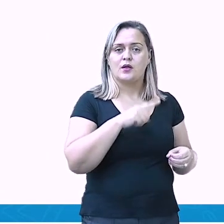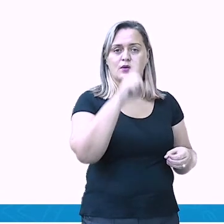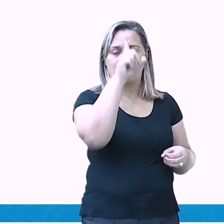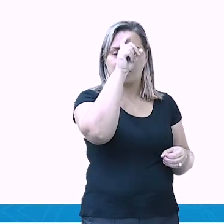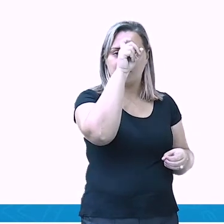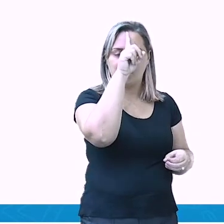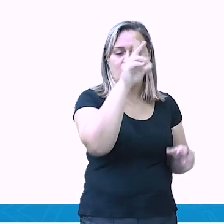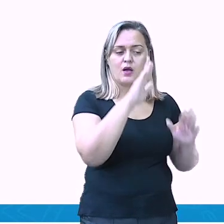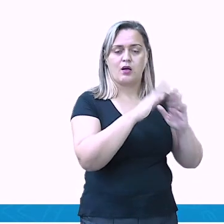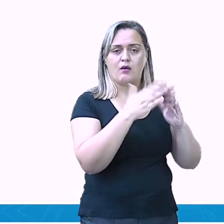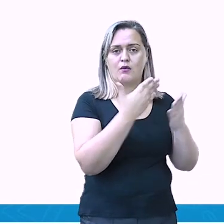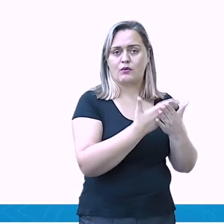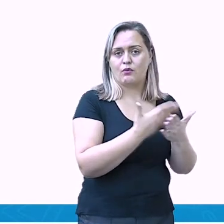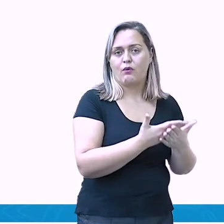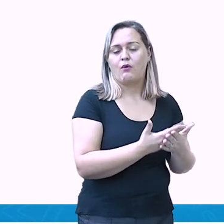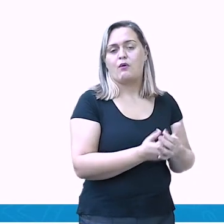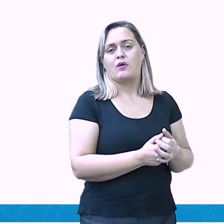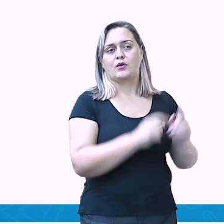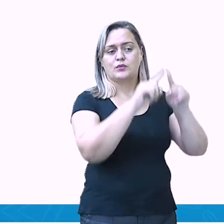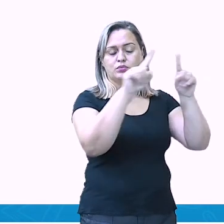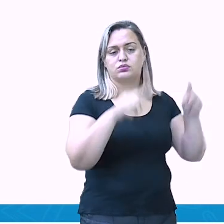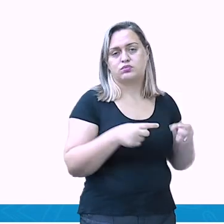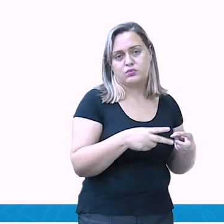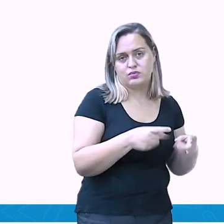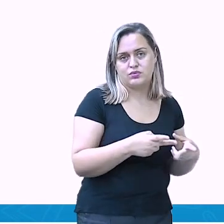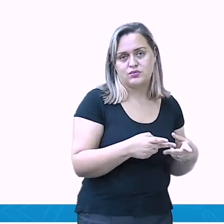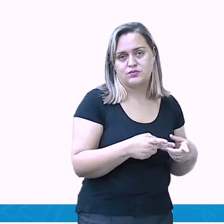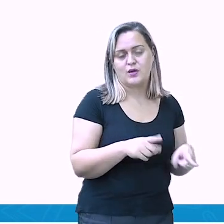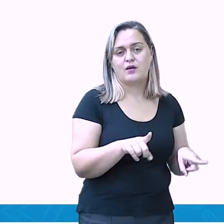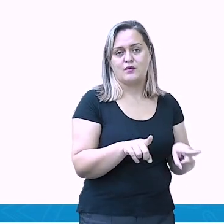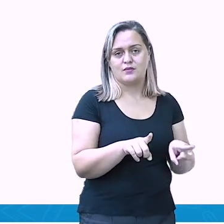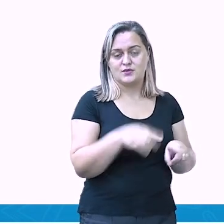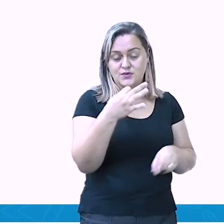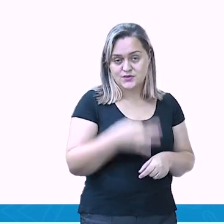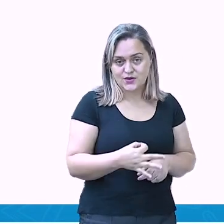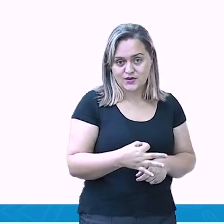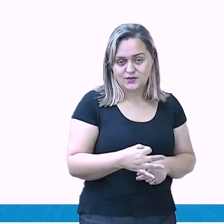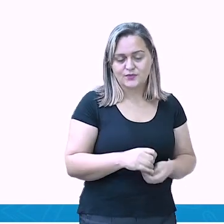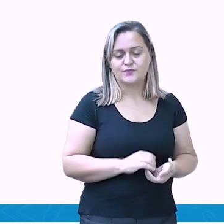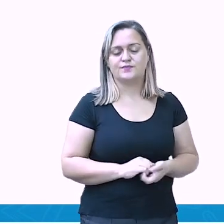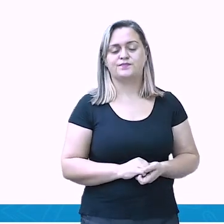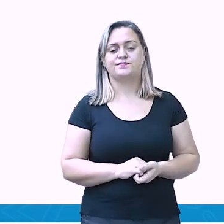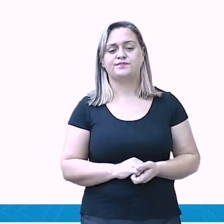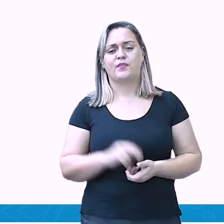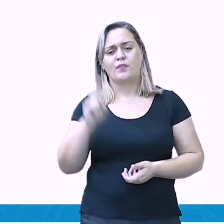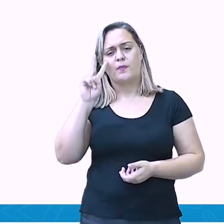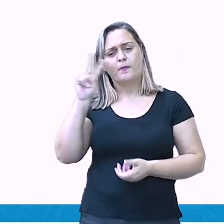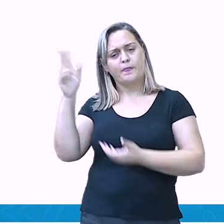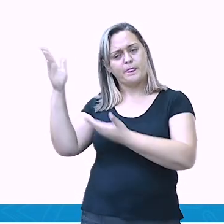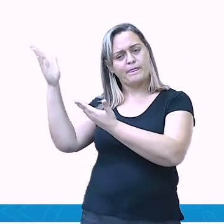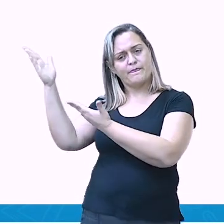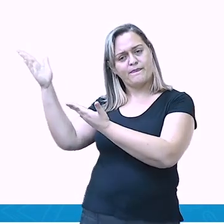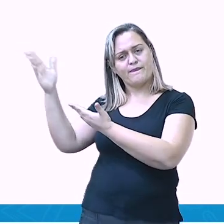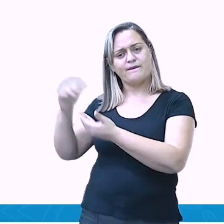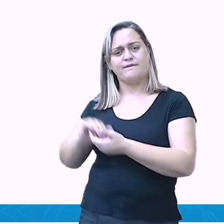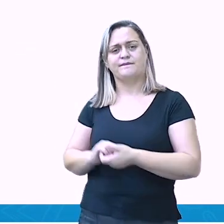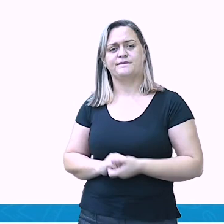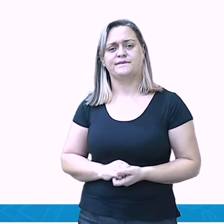Para finalizar, nós vamos agora analisar essa imagem aí. Analise a chart a seguir.